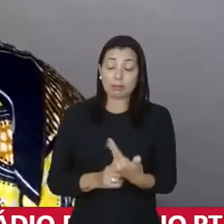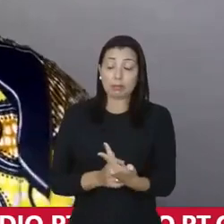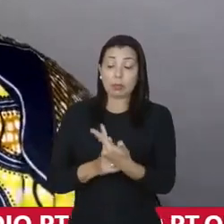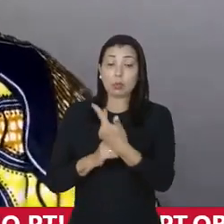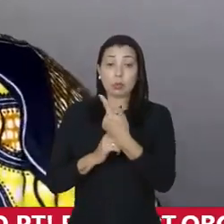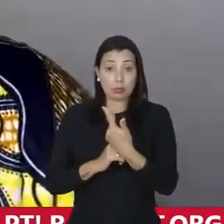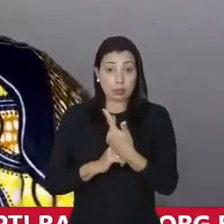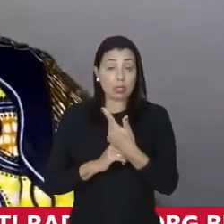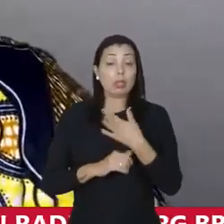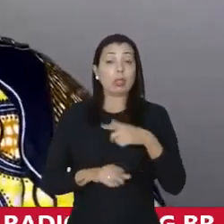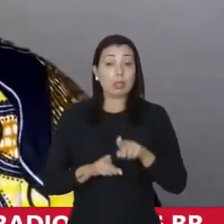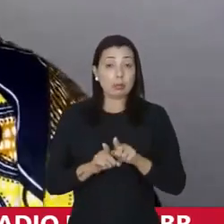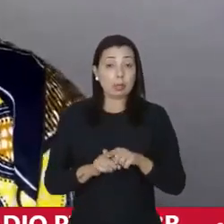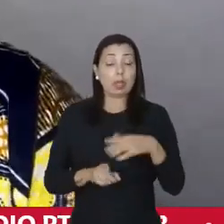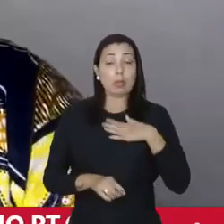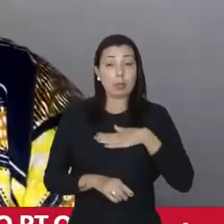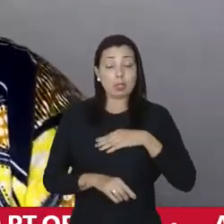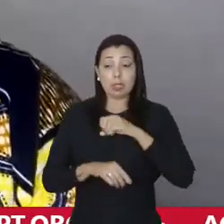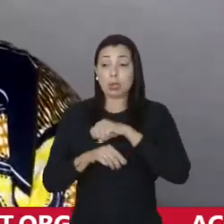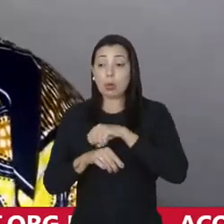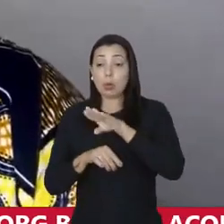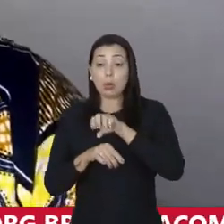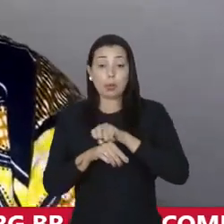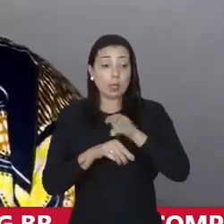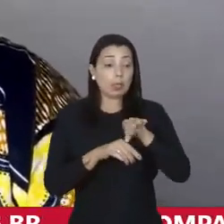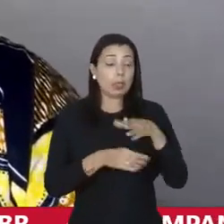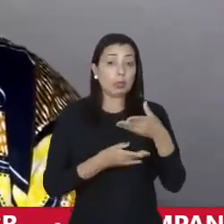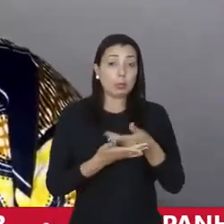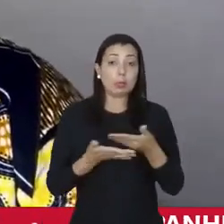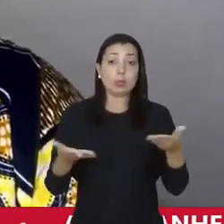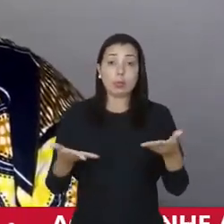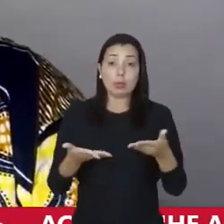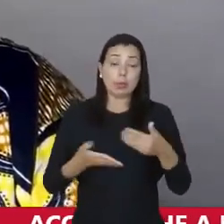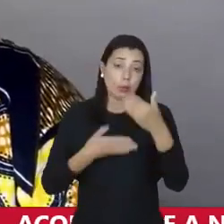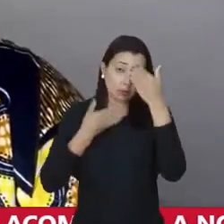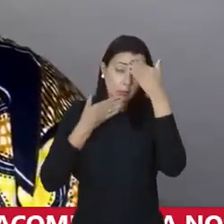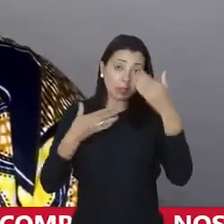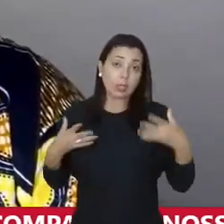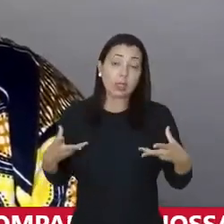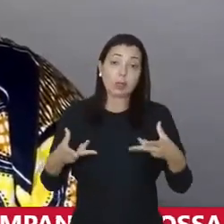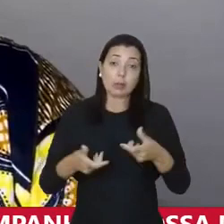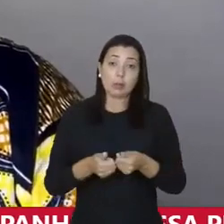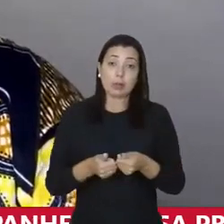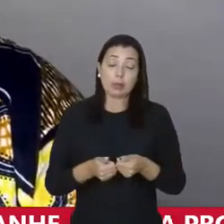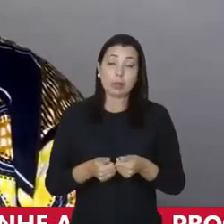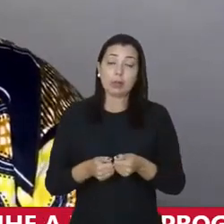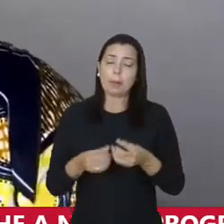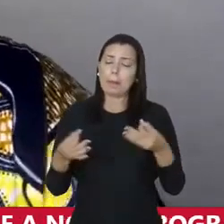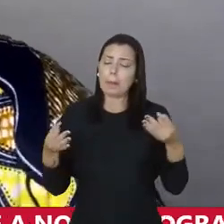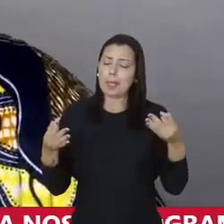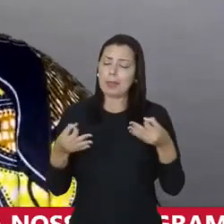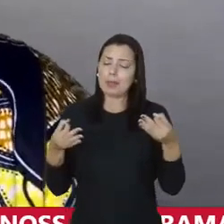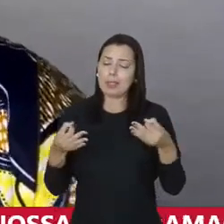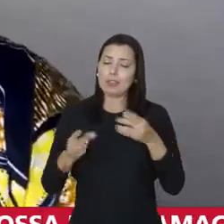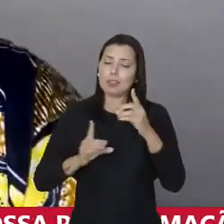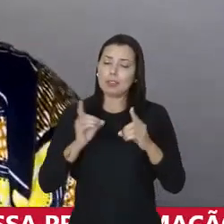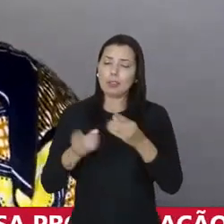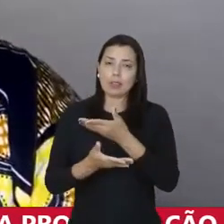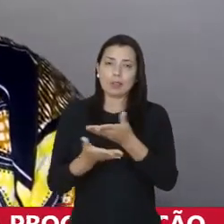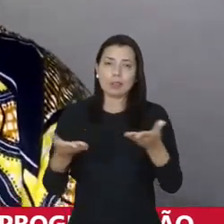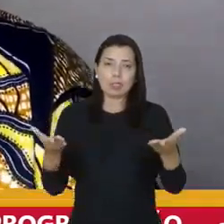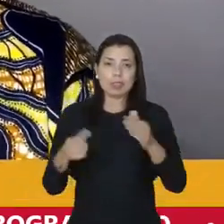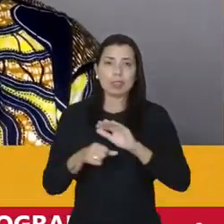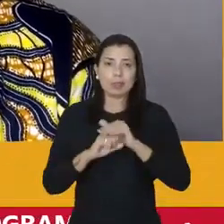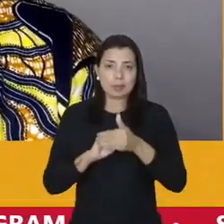e dizer que vai ser um prazer poder compartilhar tudo o que nos atravessa. Muito obrigado a todas e a todos, e vai ser ótimo poder dialogar com vocês